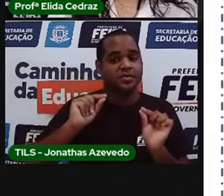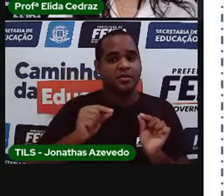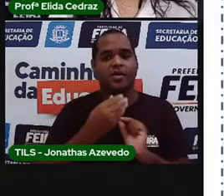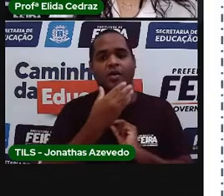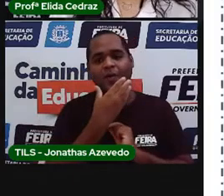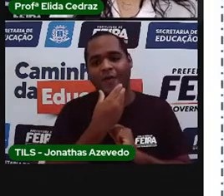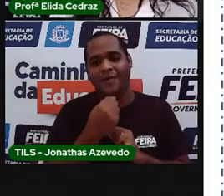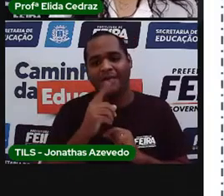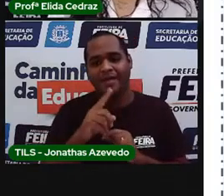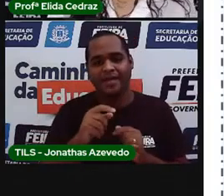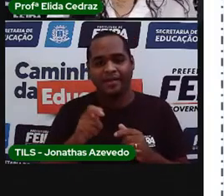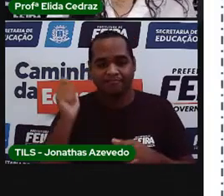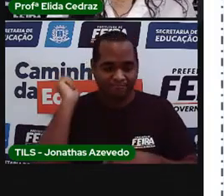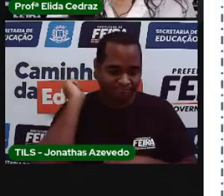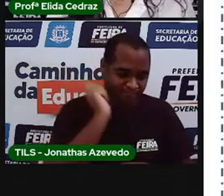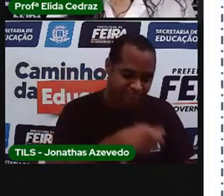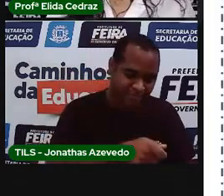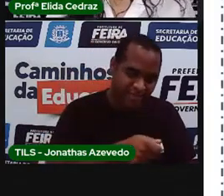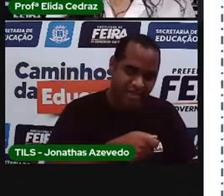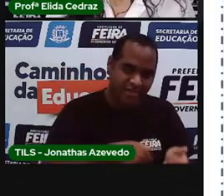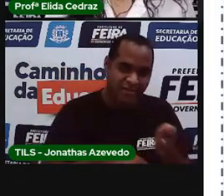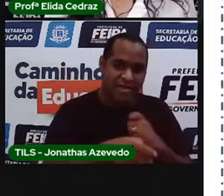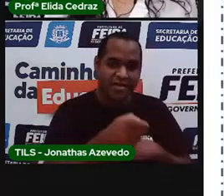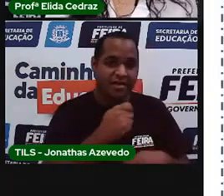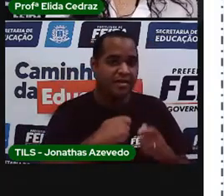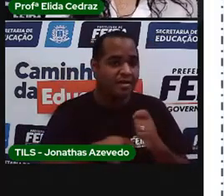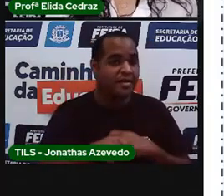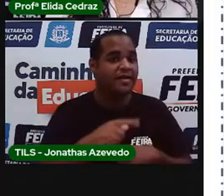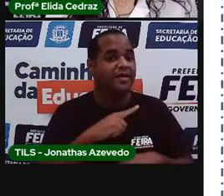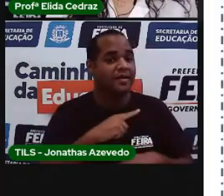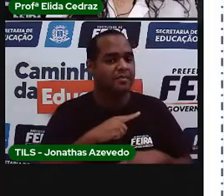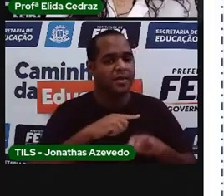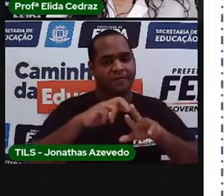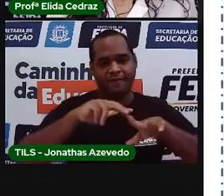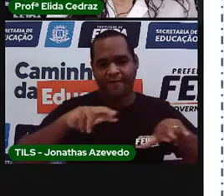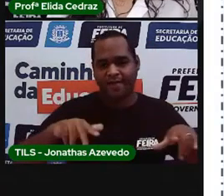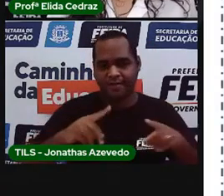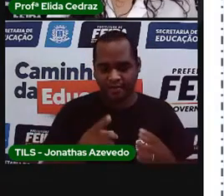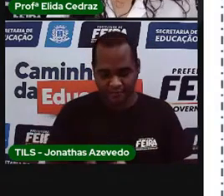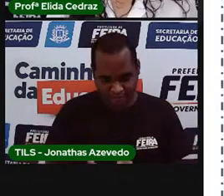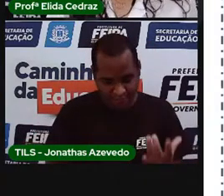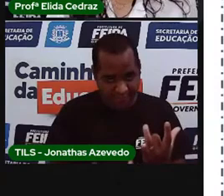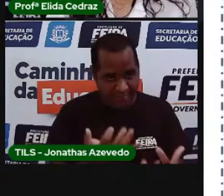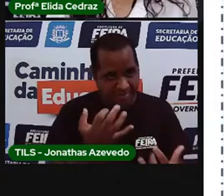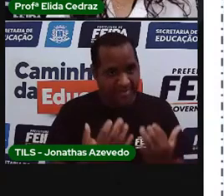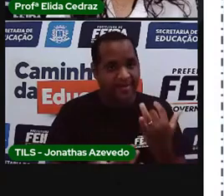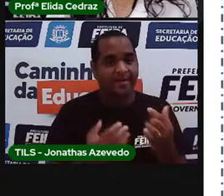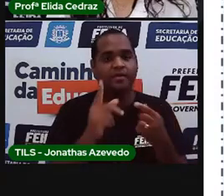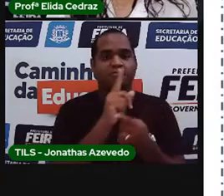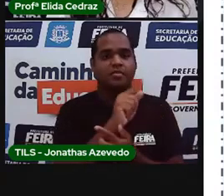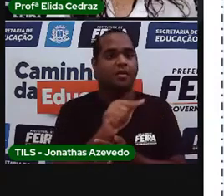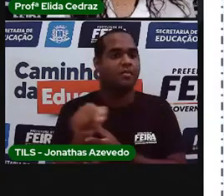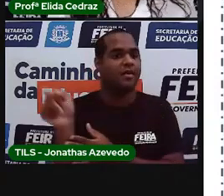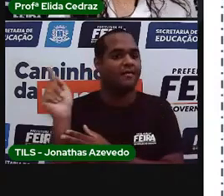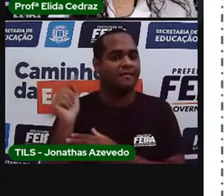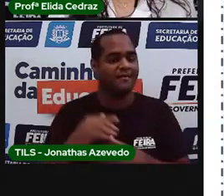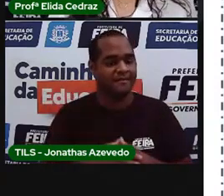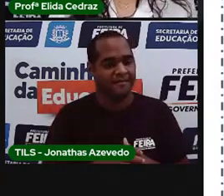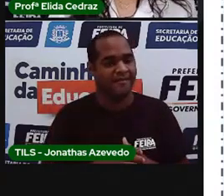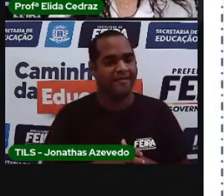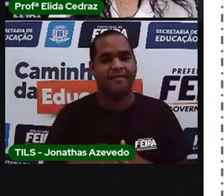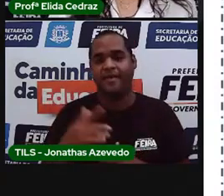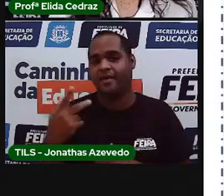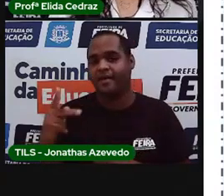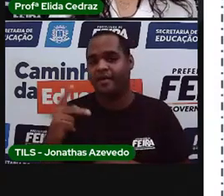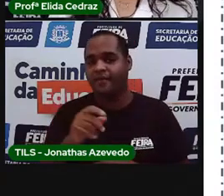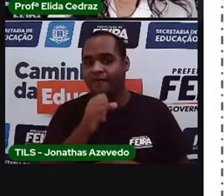homens vão pescar e caçar o nosso almoço. Fazem uma fogueira que dura uma semana e